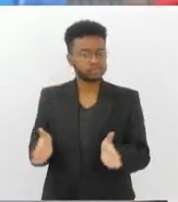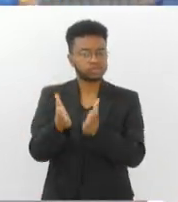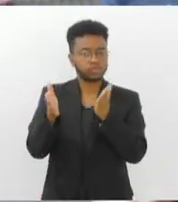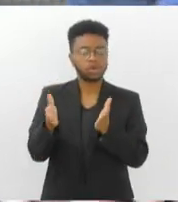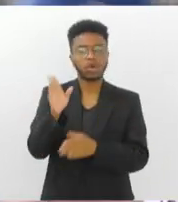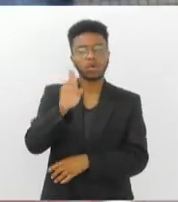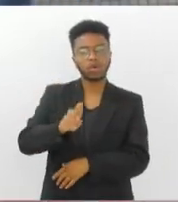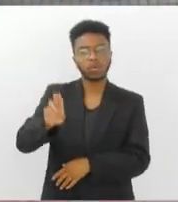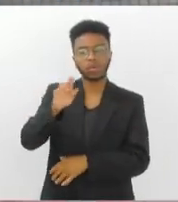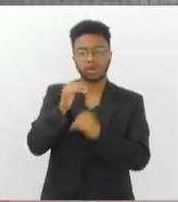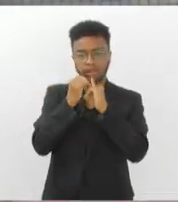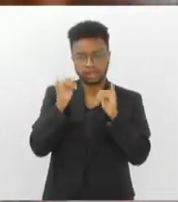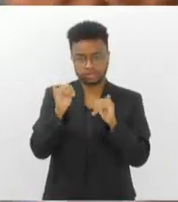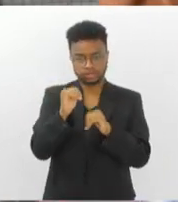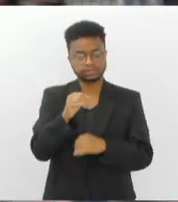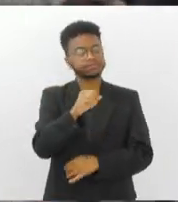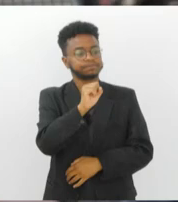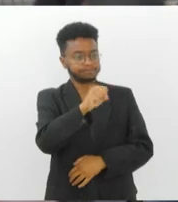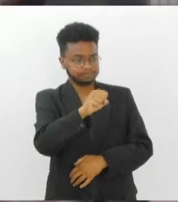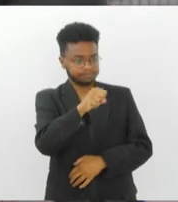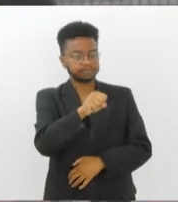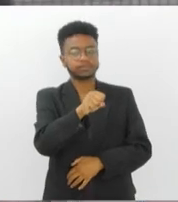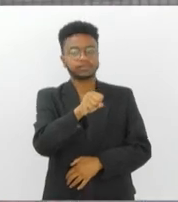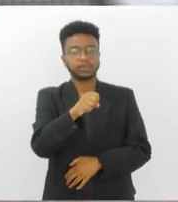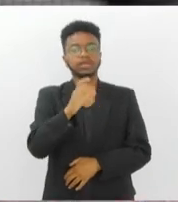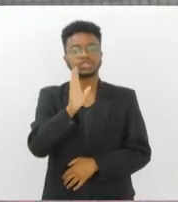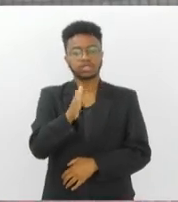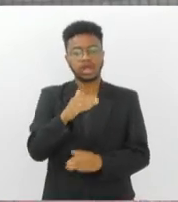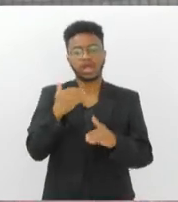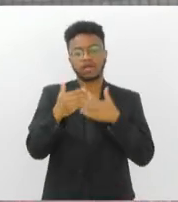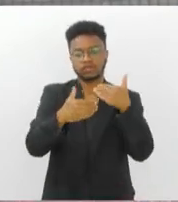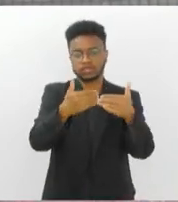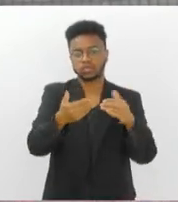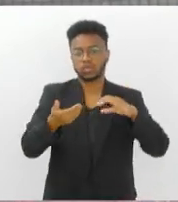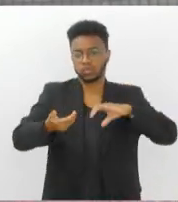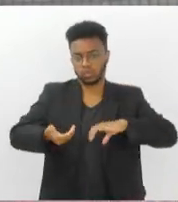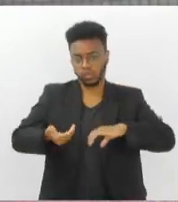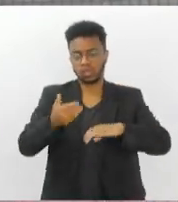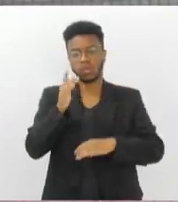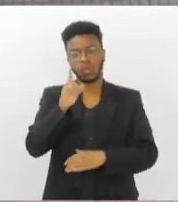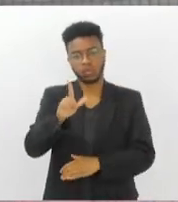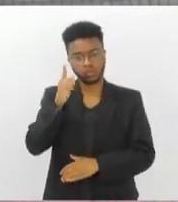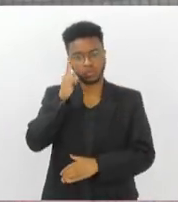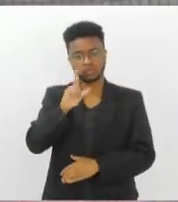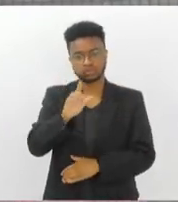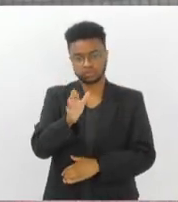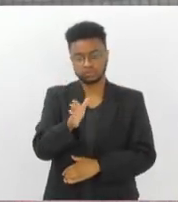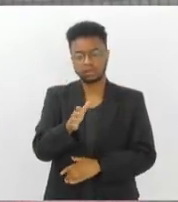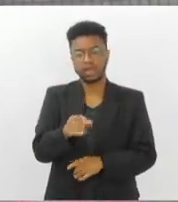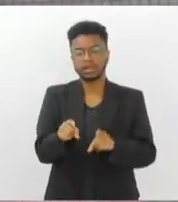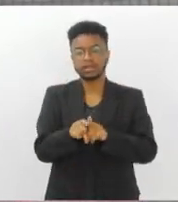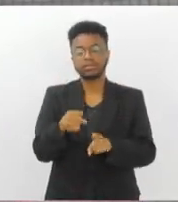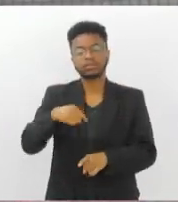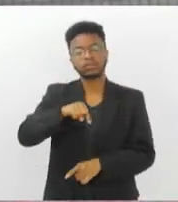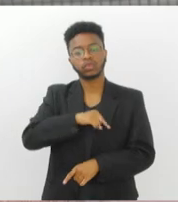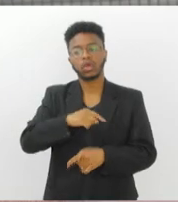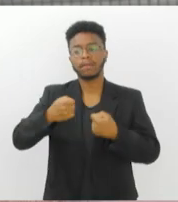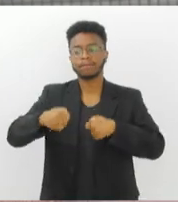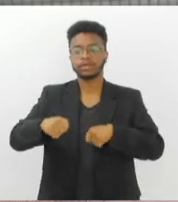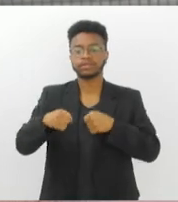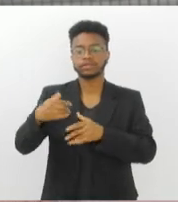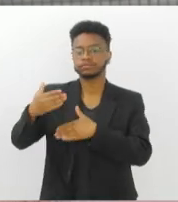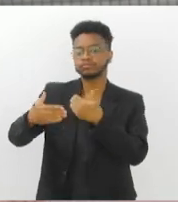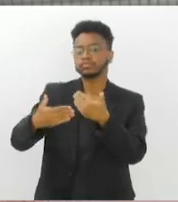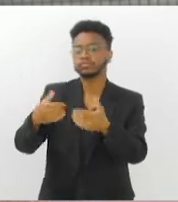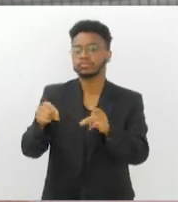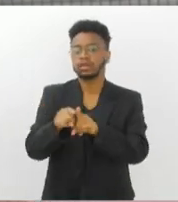dessa energia? Sim, a gente já teve um avanço no Congresso Nacional. A gente precisa avançar também